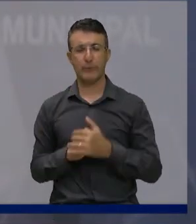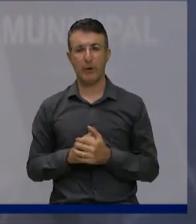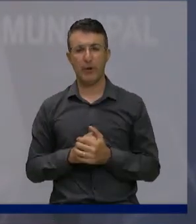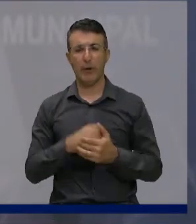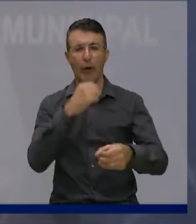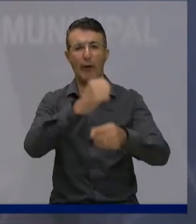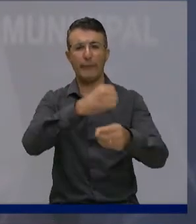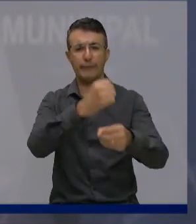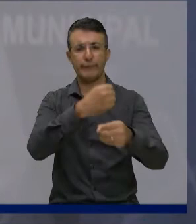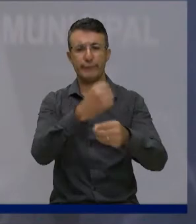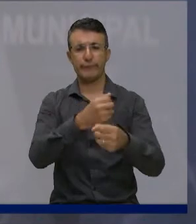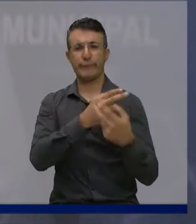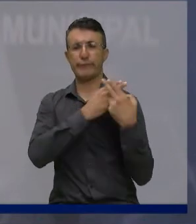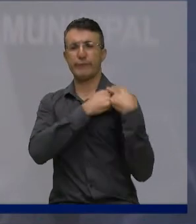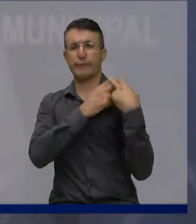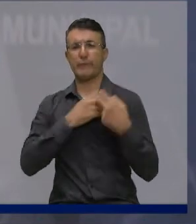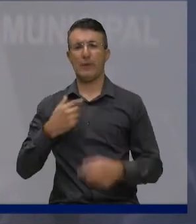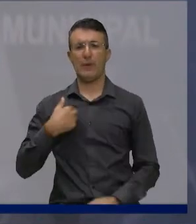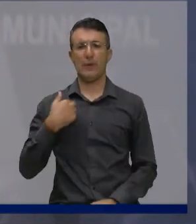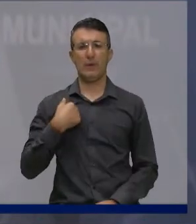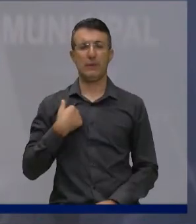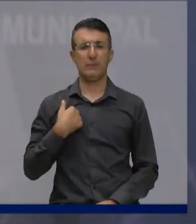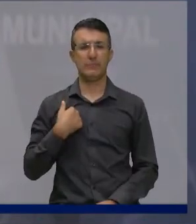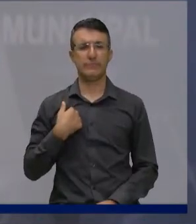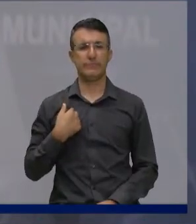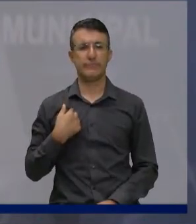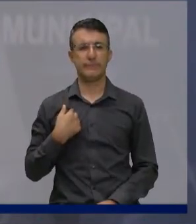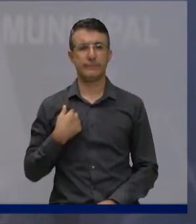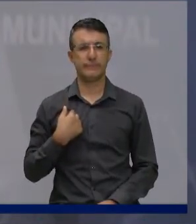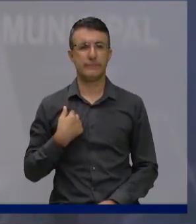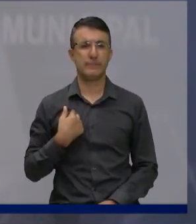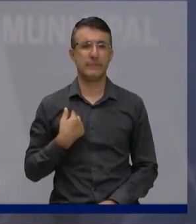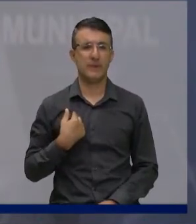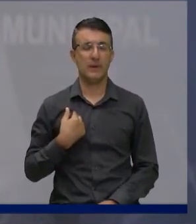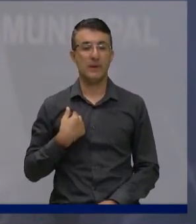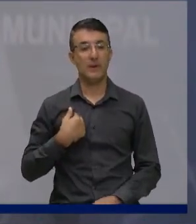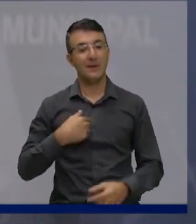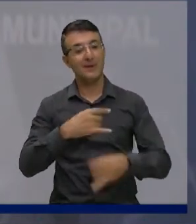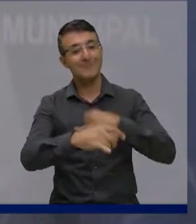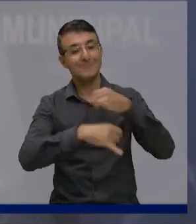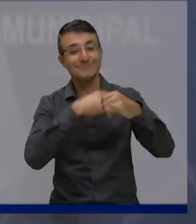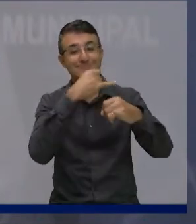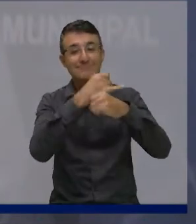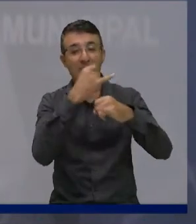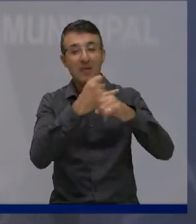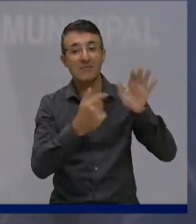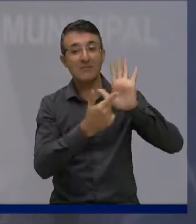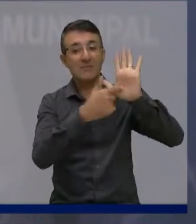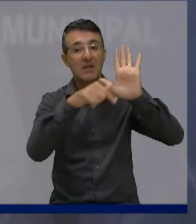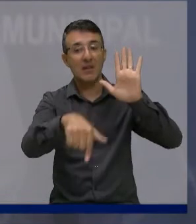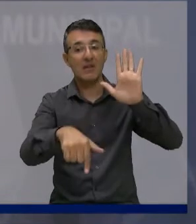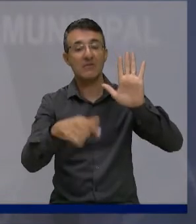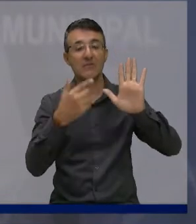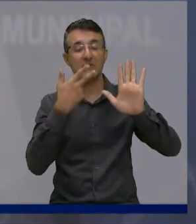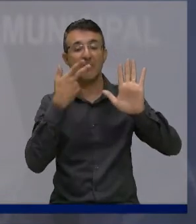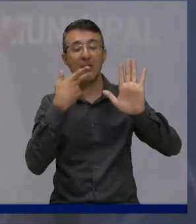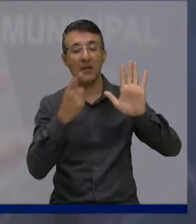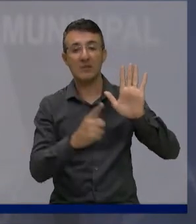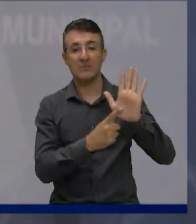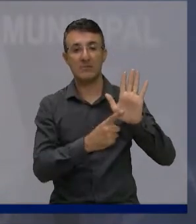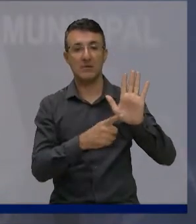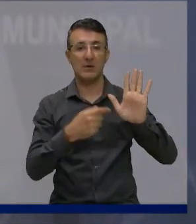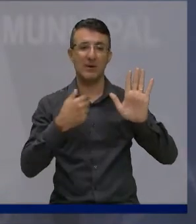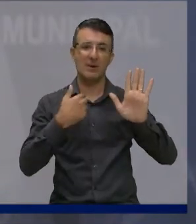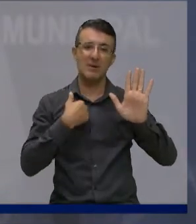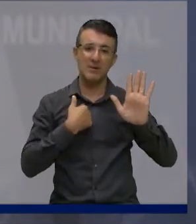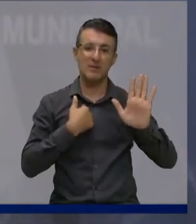conforme também o link que está abaixo. Foi a página pelo bem de São José que fez o comentário. Então eu quero aqui salientar e vocês